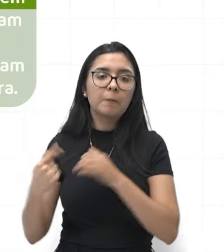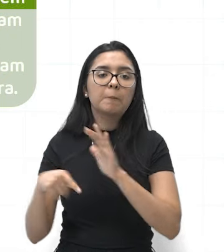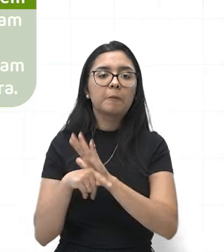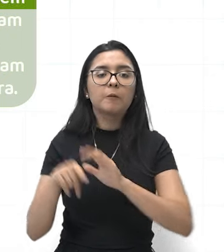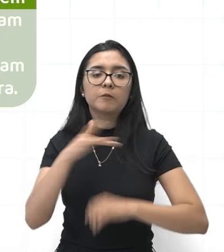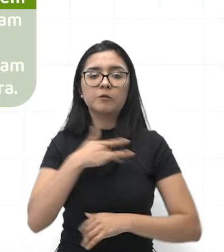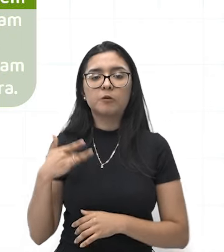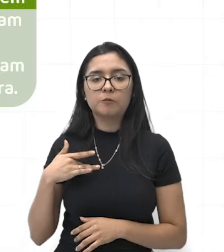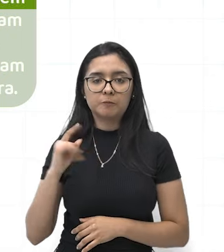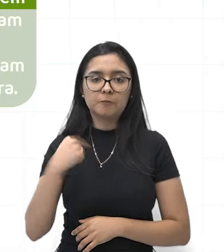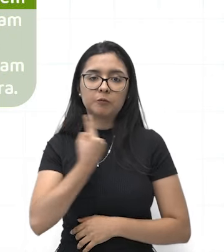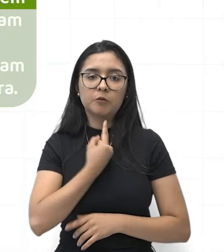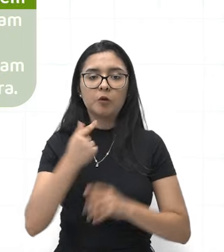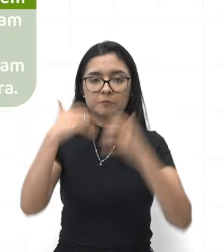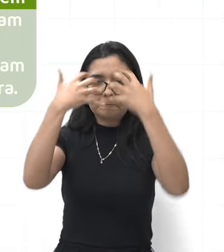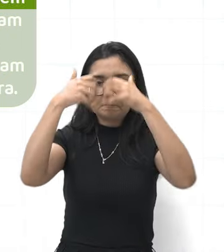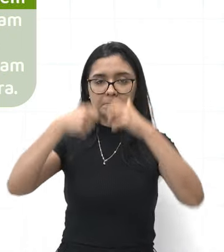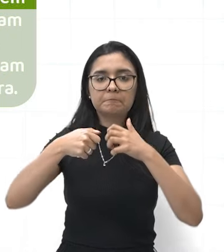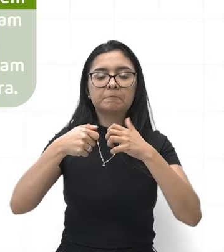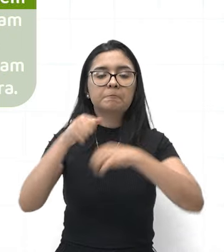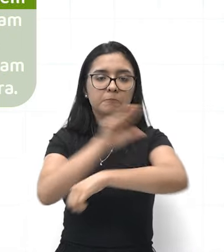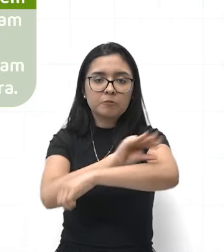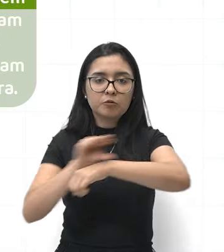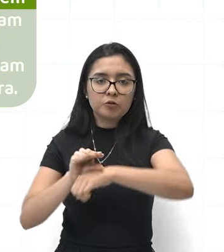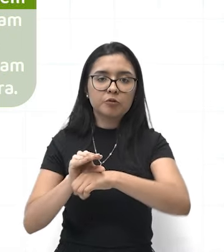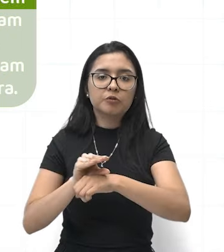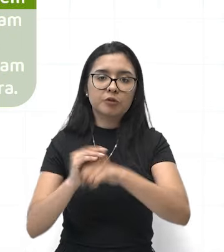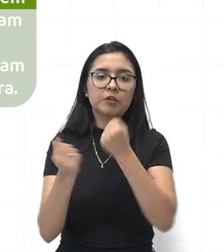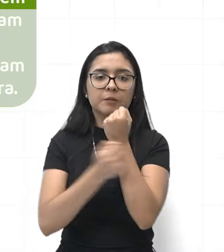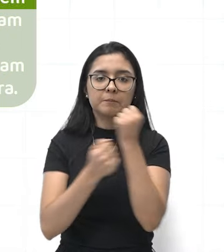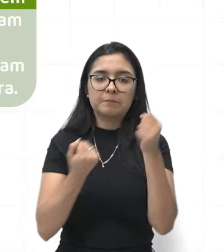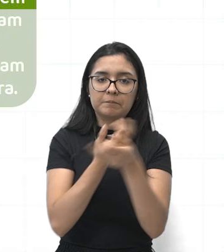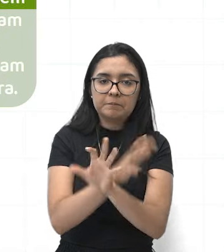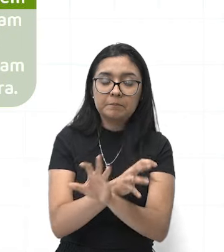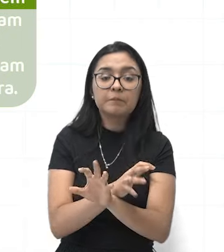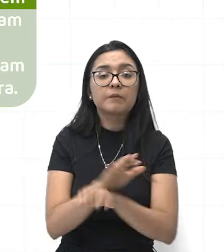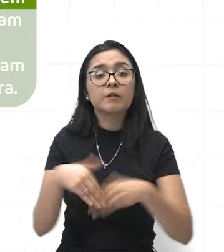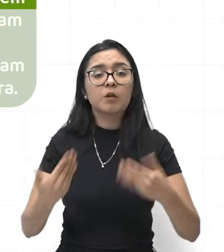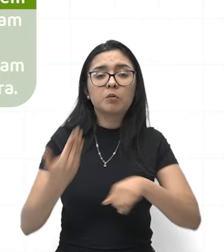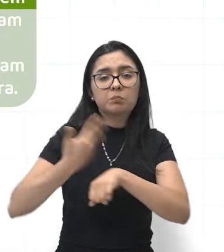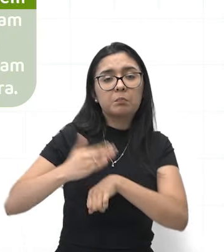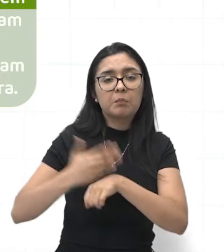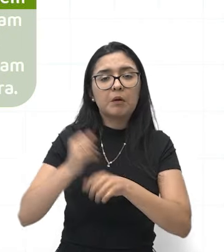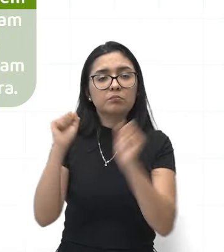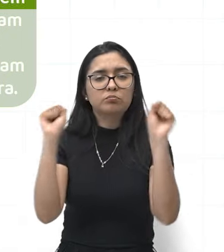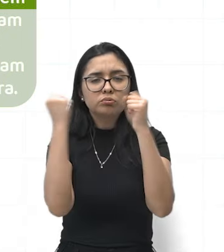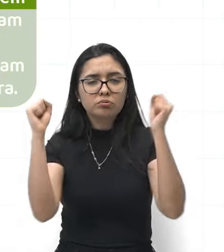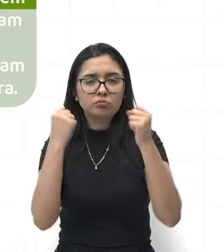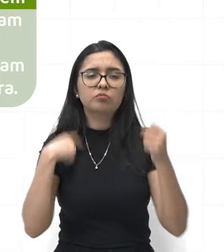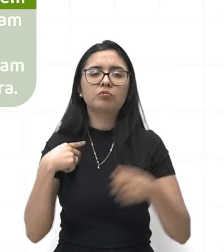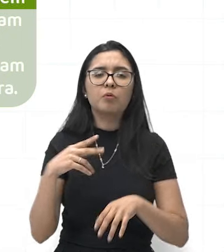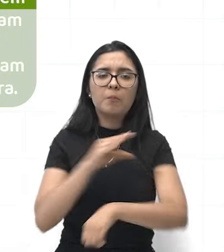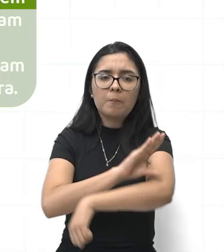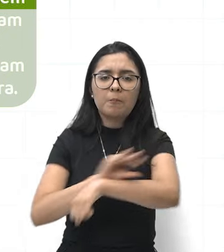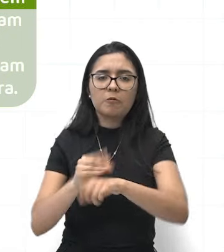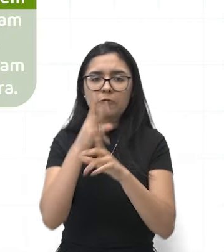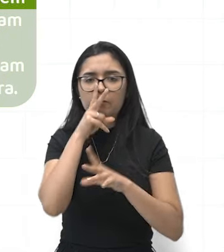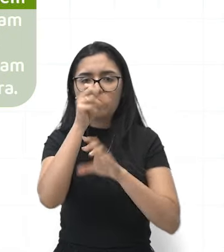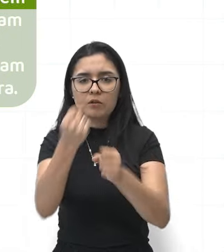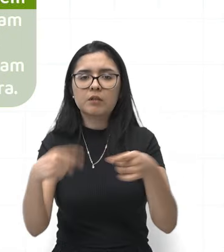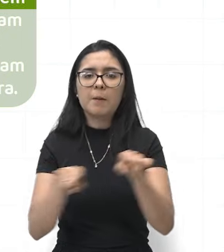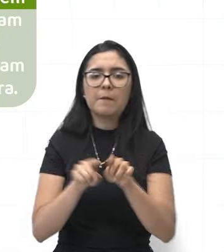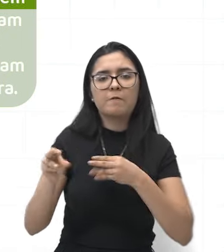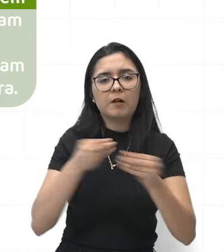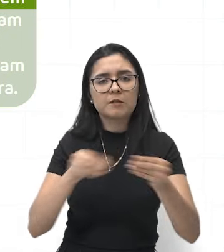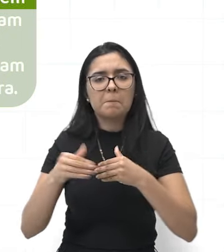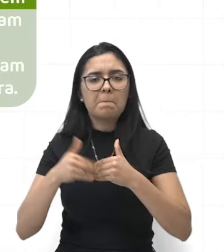da saúde do nosso sistema músculo esquelético. Os exercícios fortalecem os músculos, aumentam